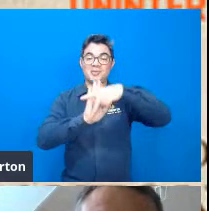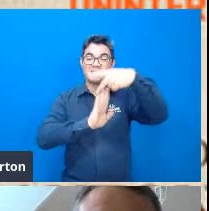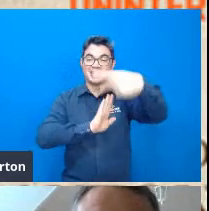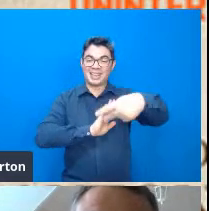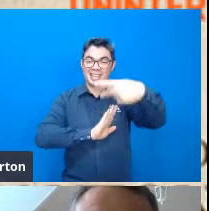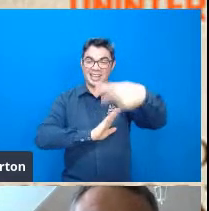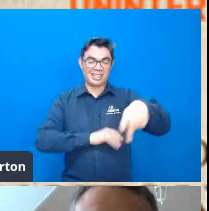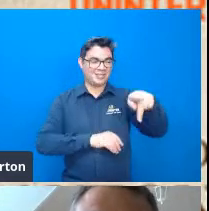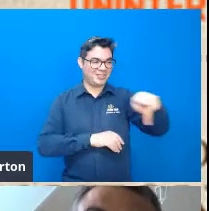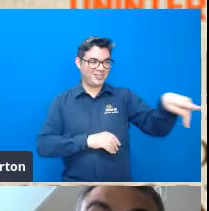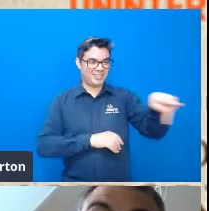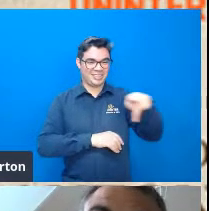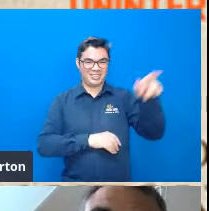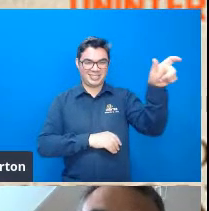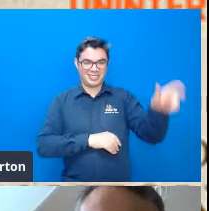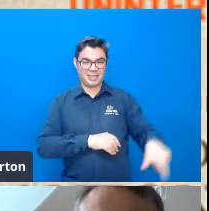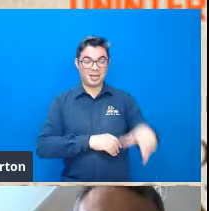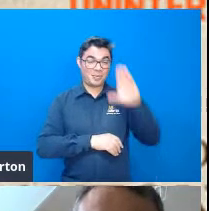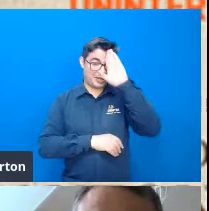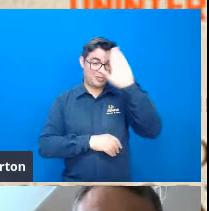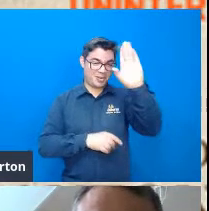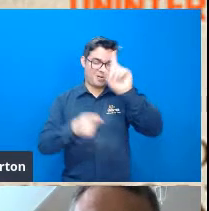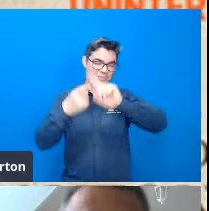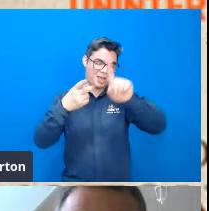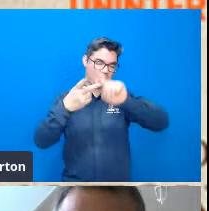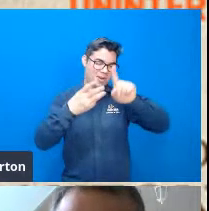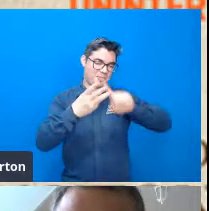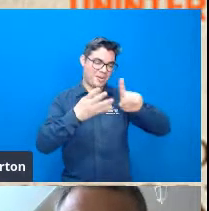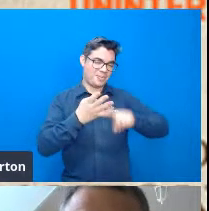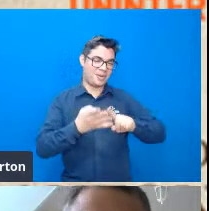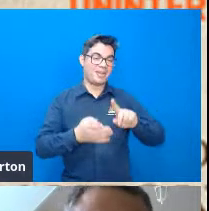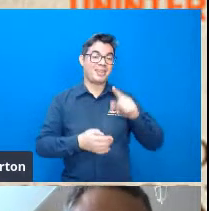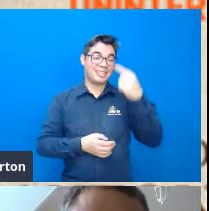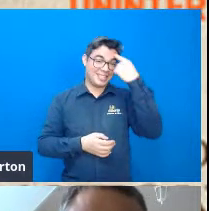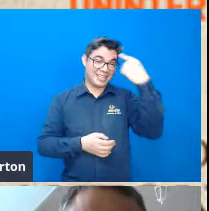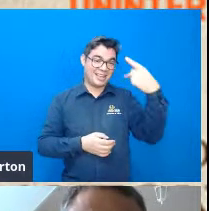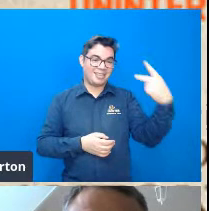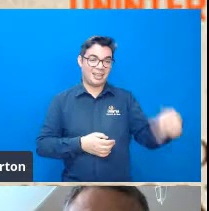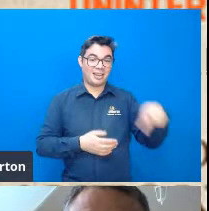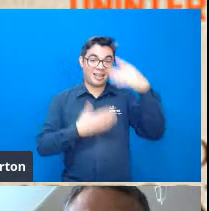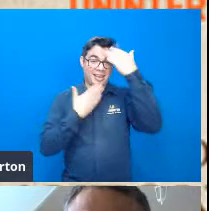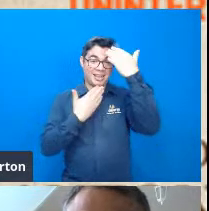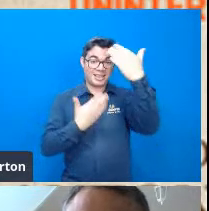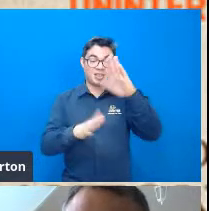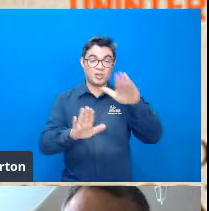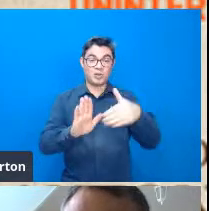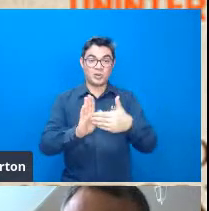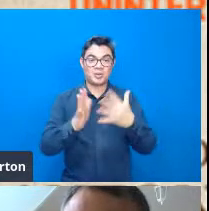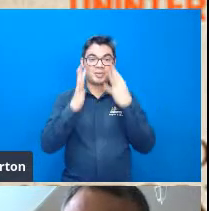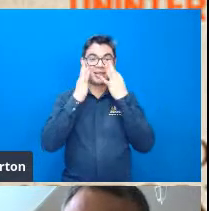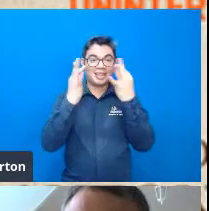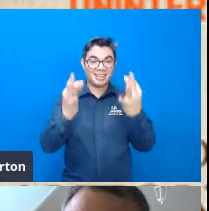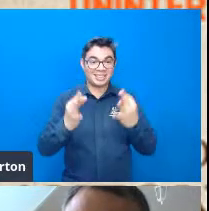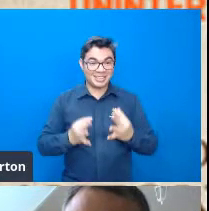principais ideias do Cristofoletti agradeço a todos pela atenção